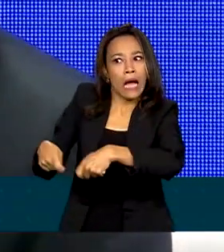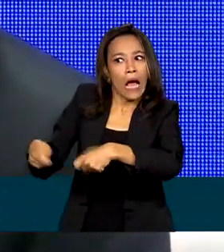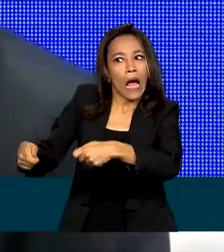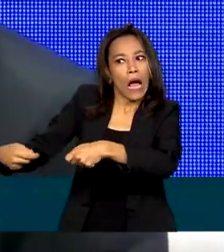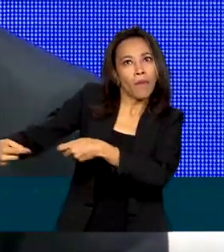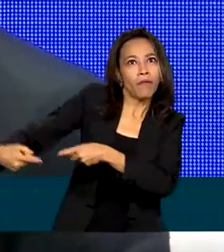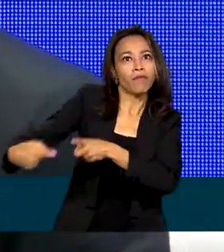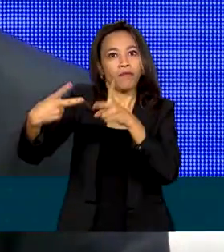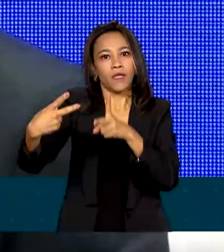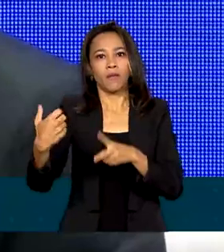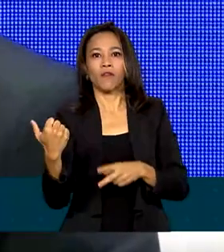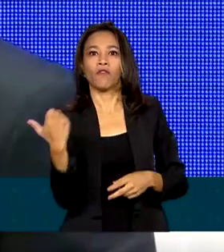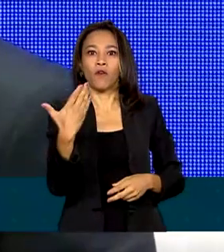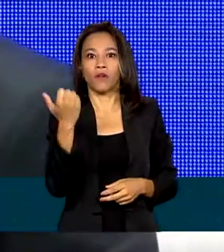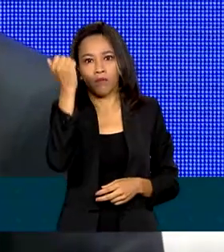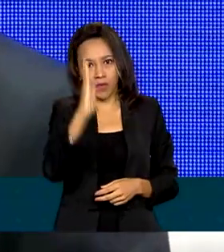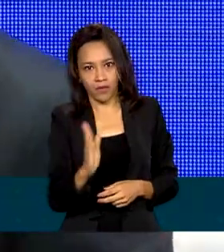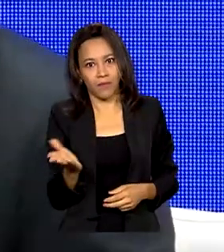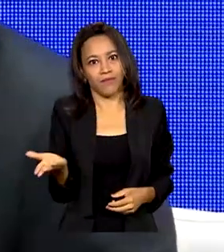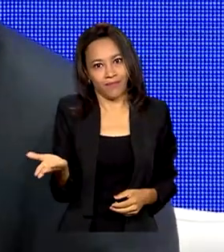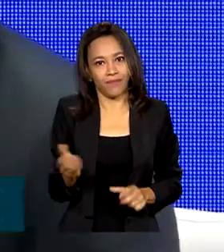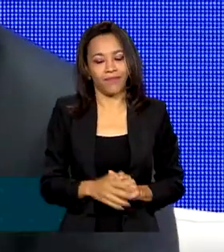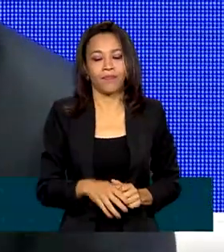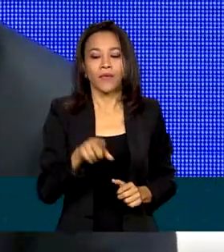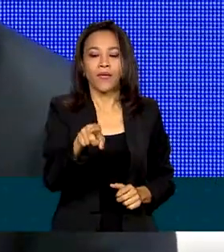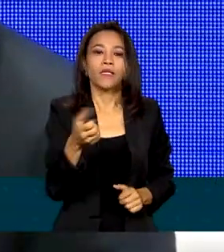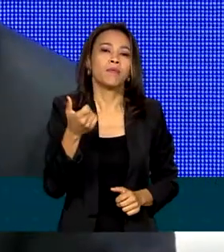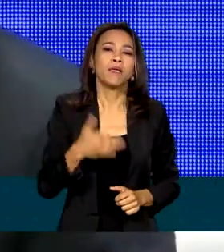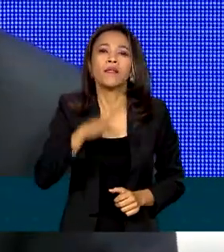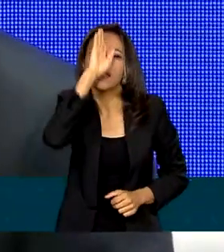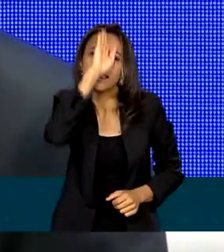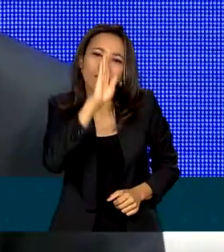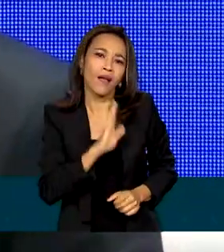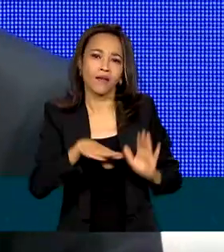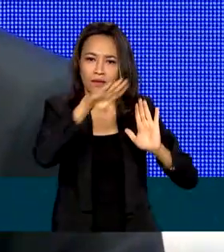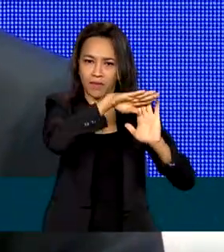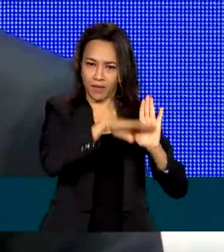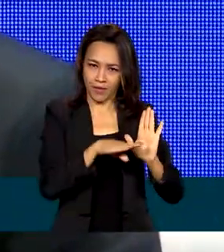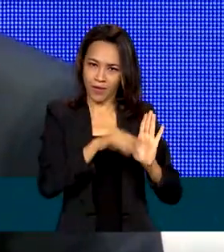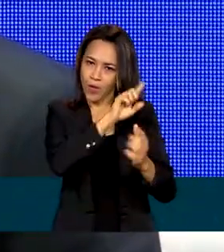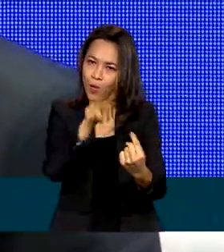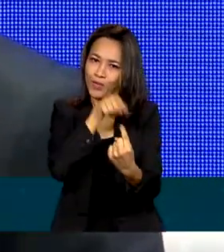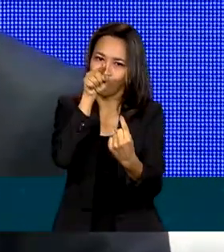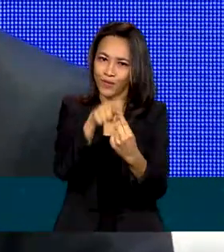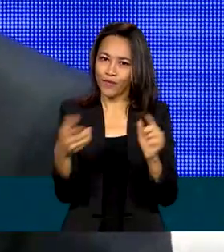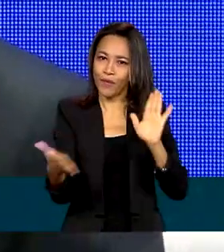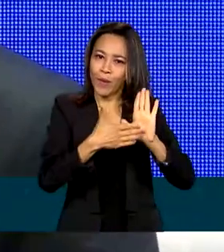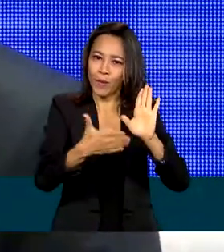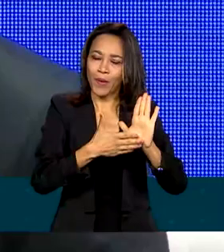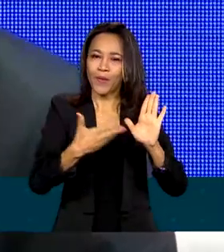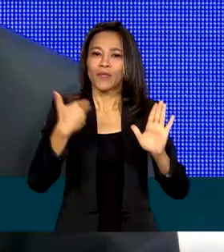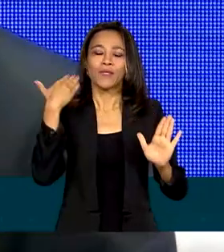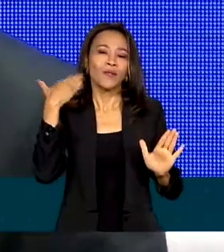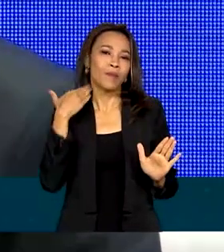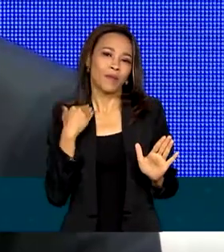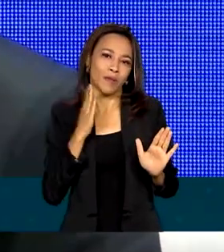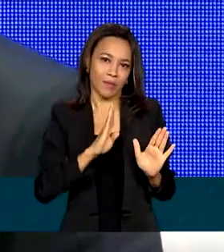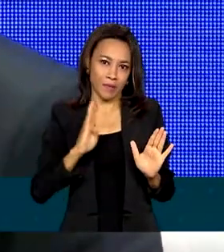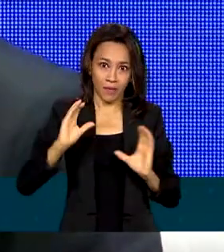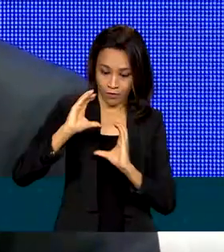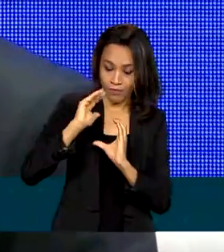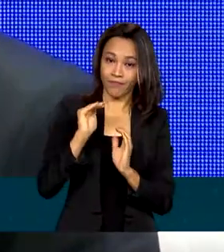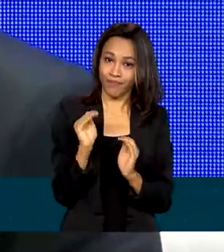para exportação. É um programa gratuito que tem o objetivo de verdade de colocar o nosso propósito do banco, de ser próximo, de ser